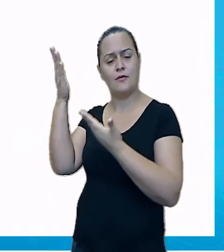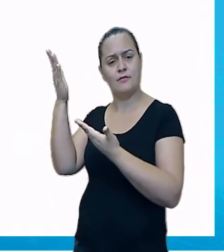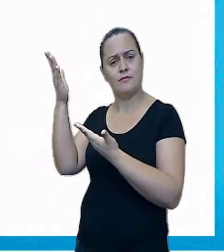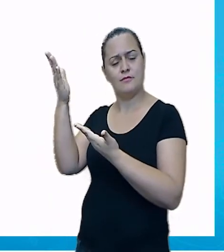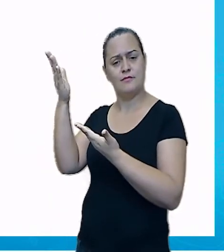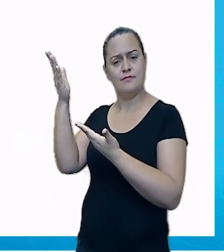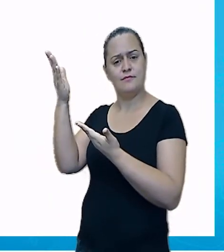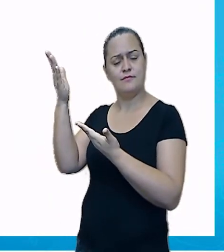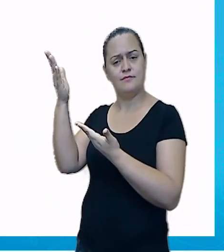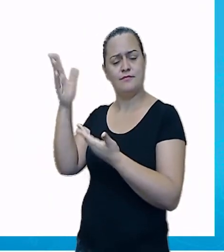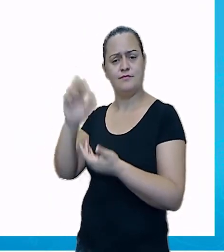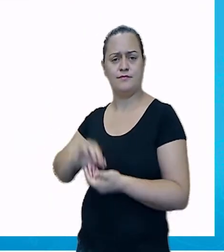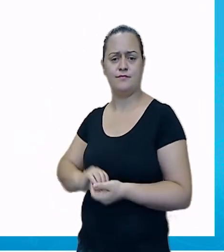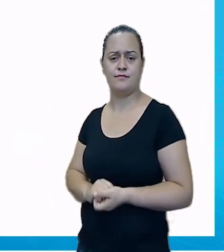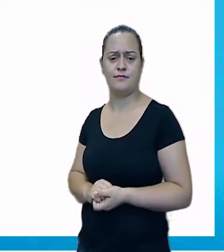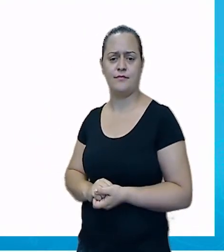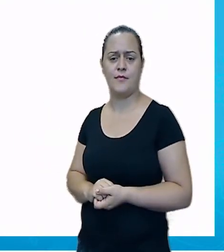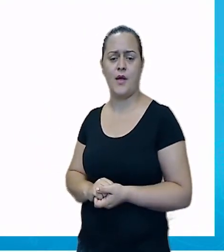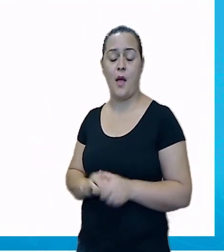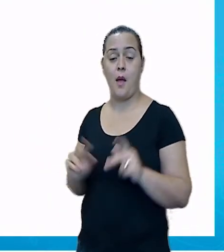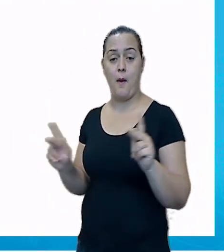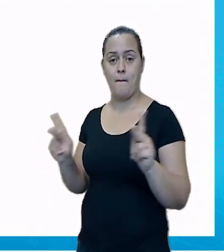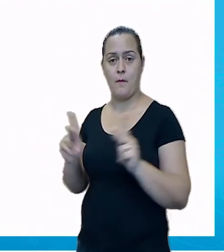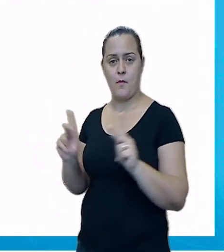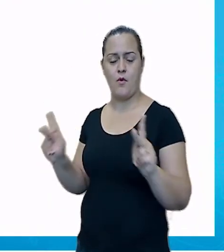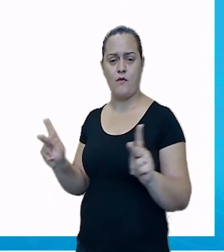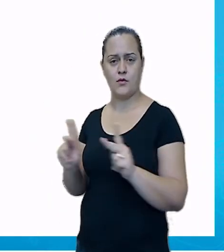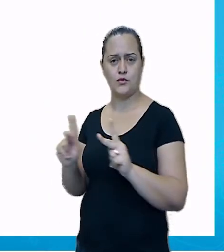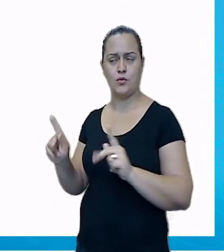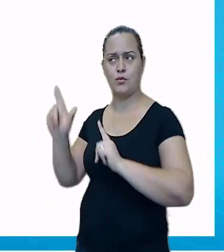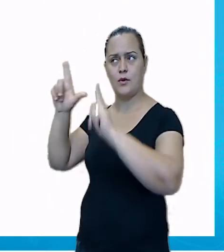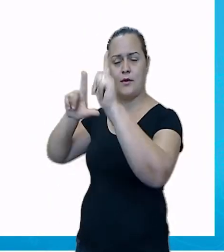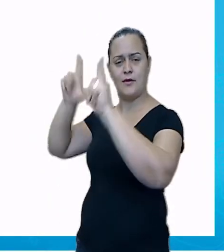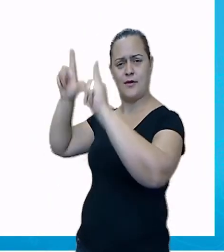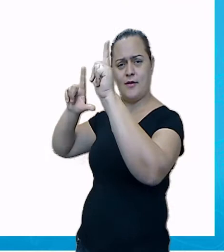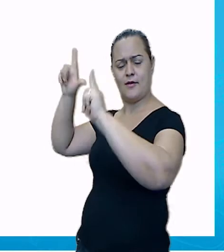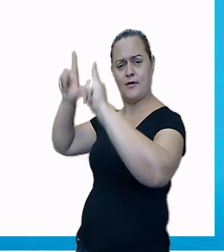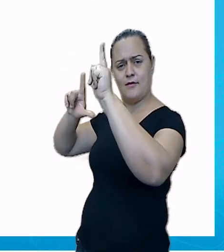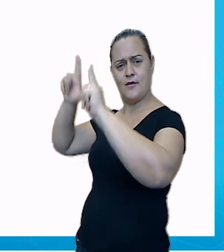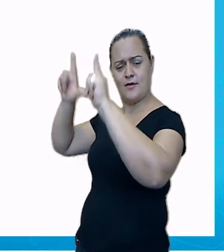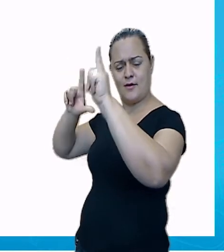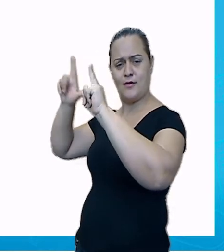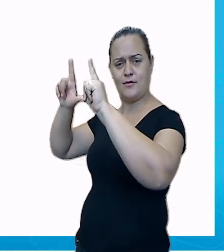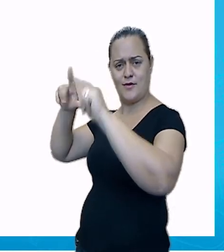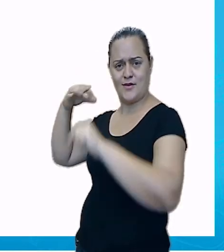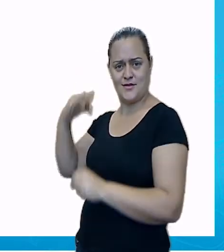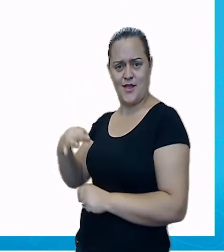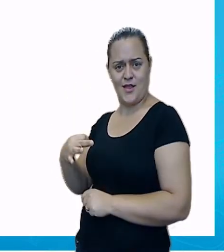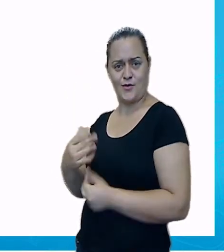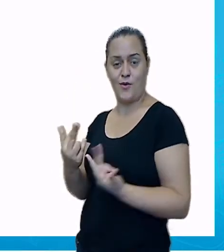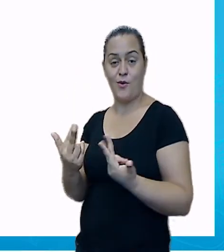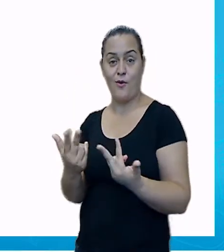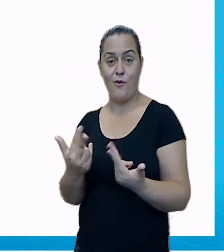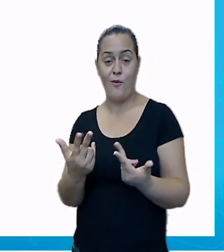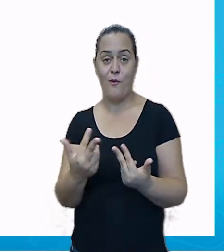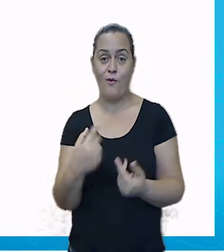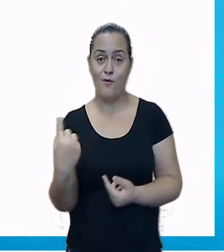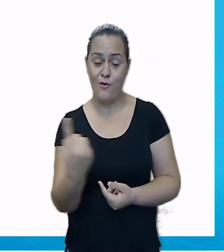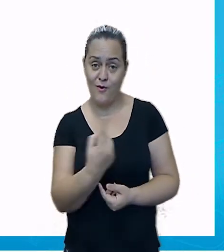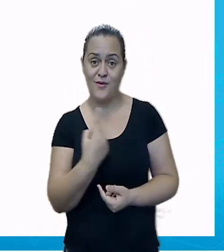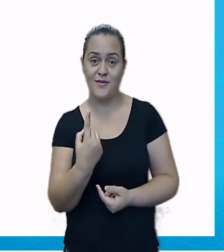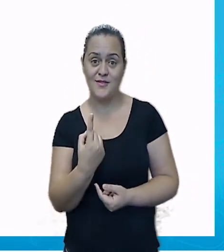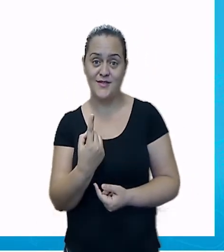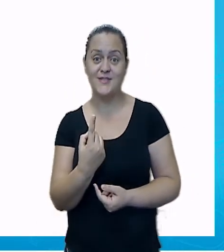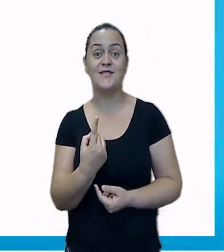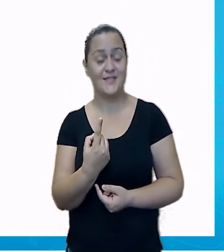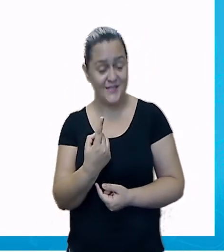temos a professora, que está como eu na televisão, passando a aula para vocês que estão assistindo em casa. Porque nós não